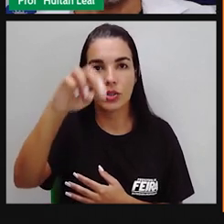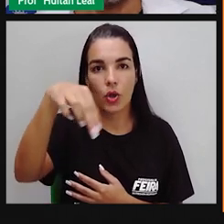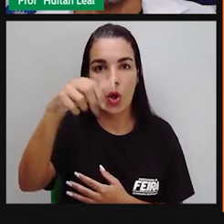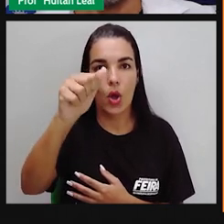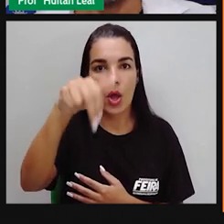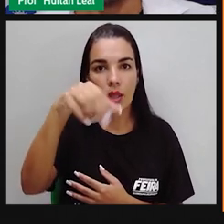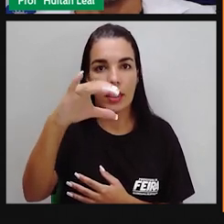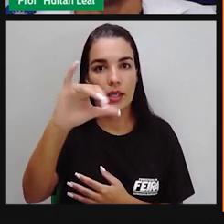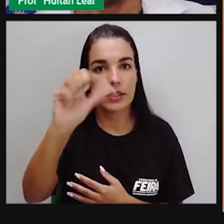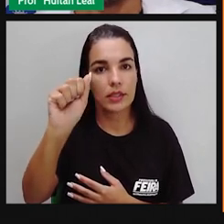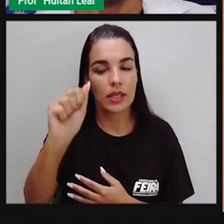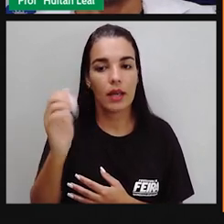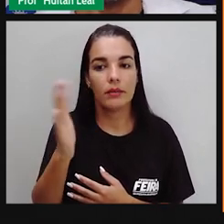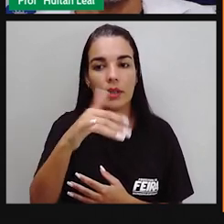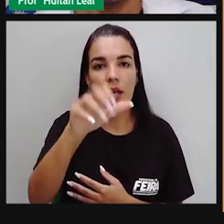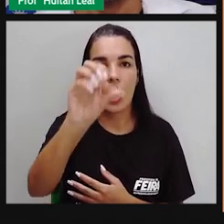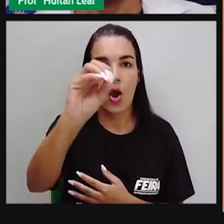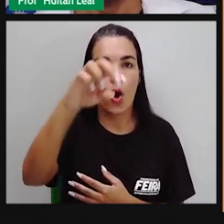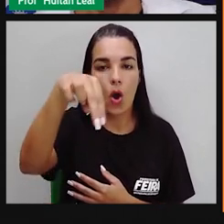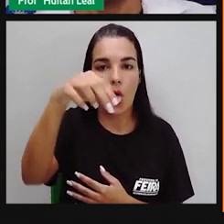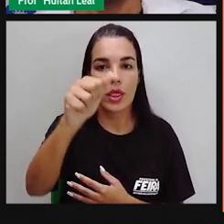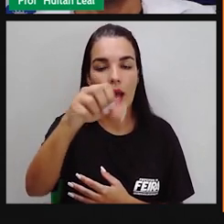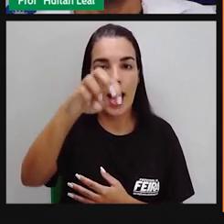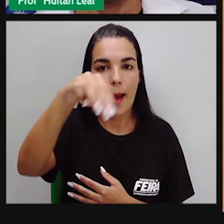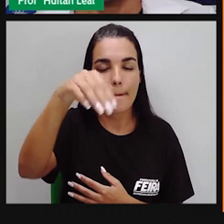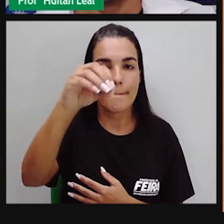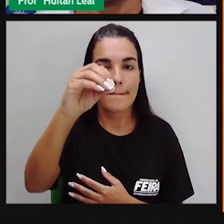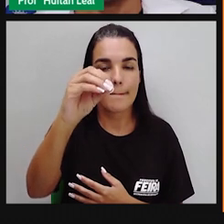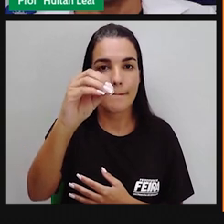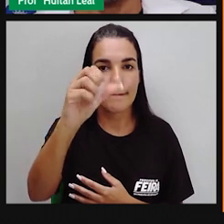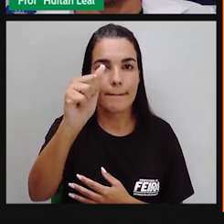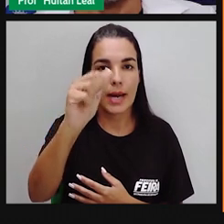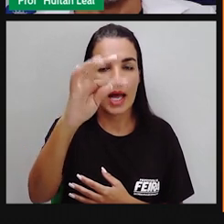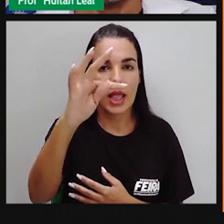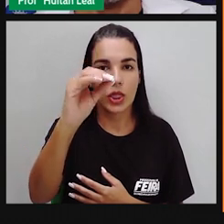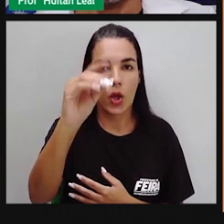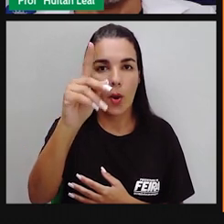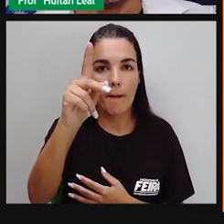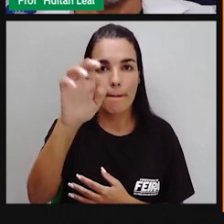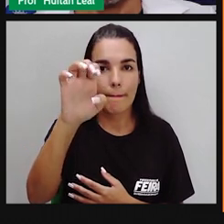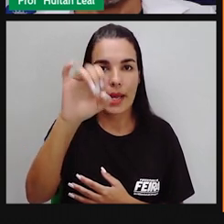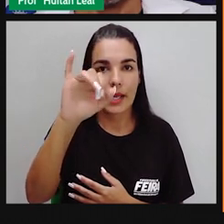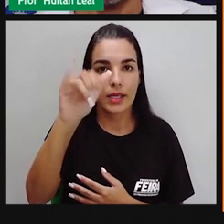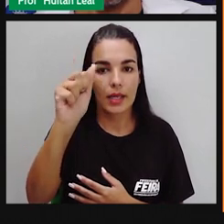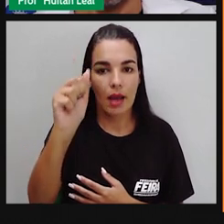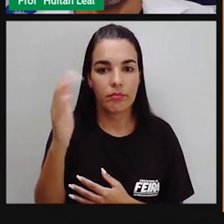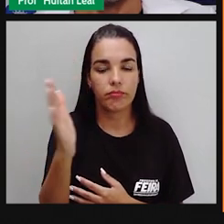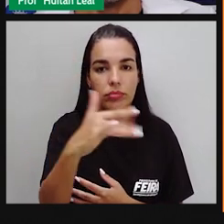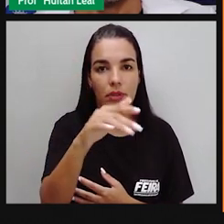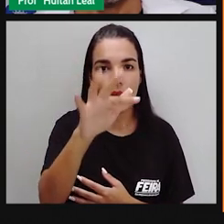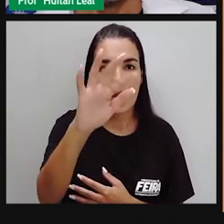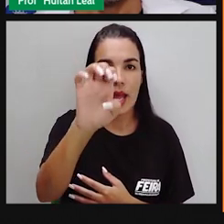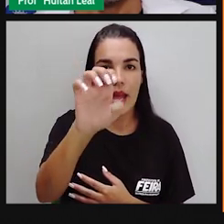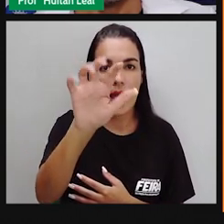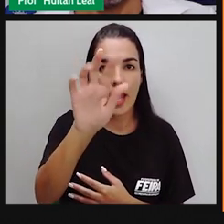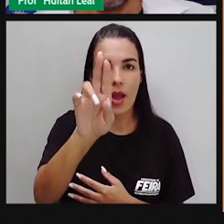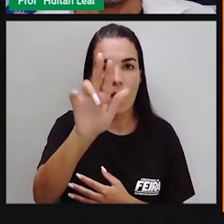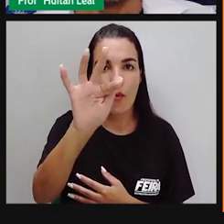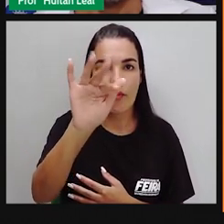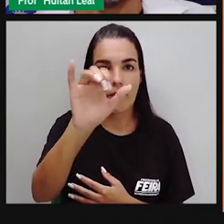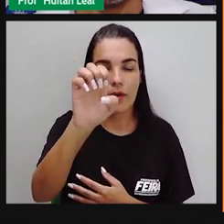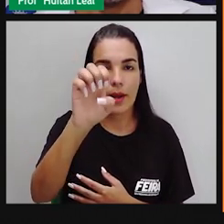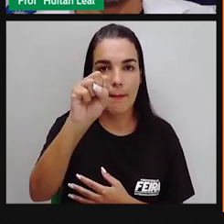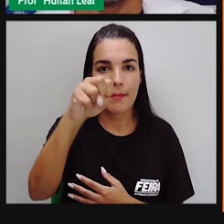Então, fiquem atentos, porque não são difíceis de se aprender, mas precisamos ter